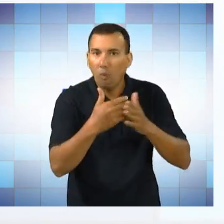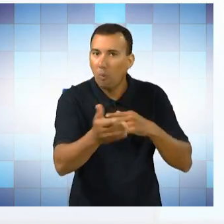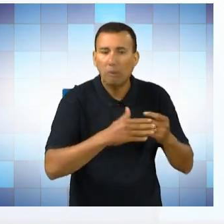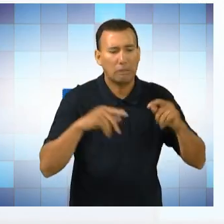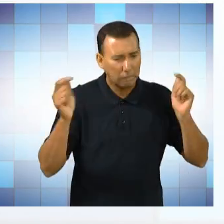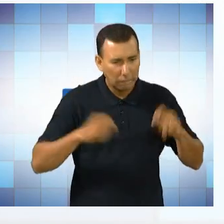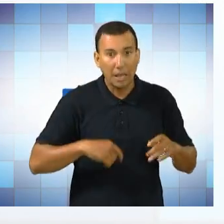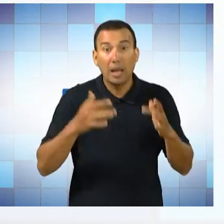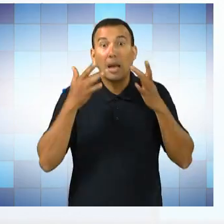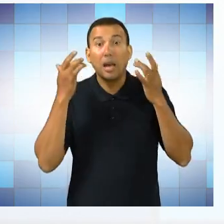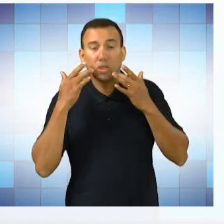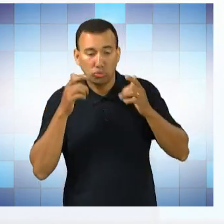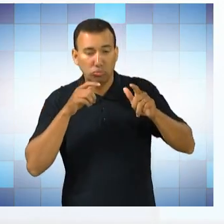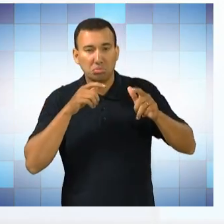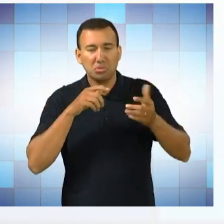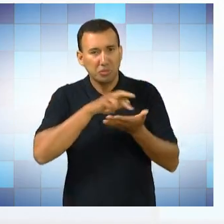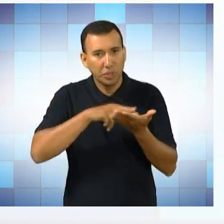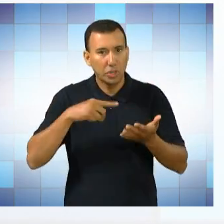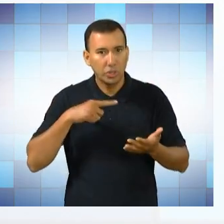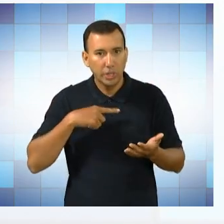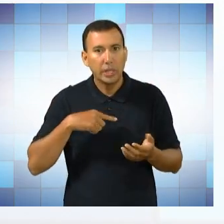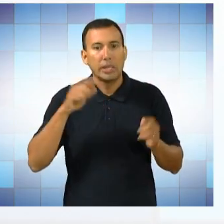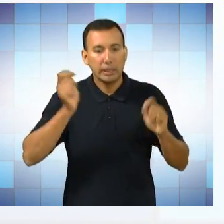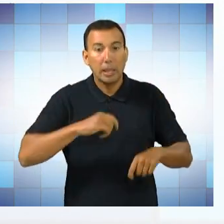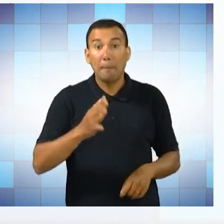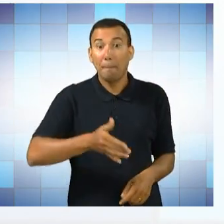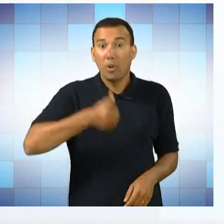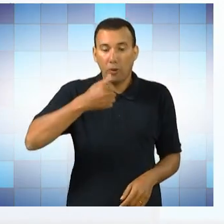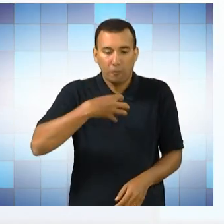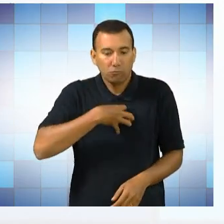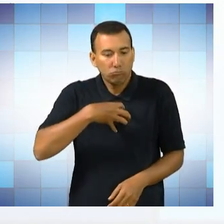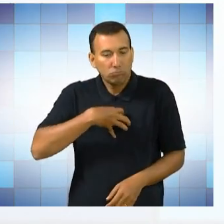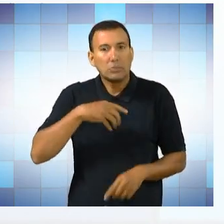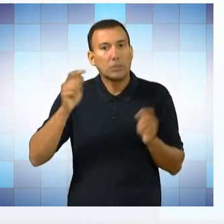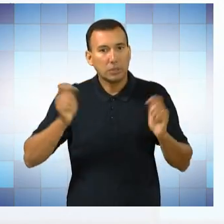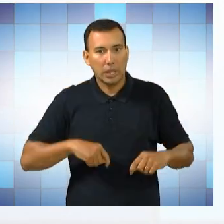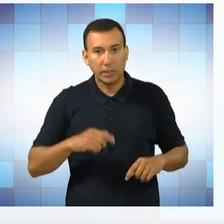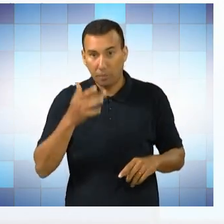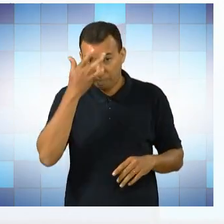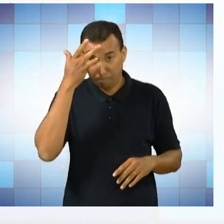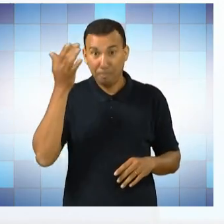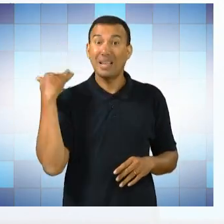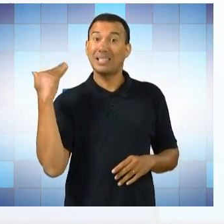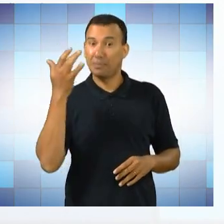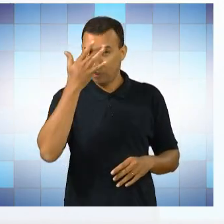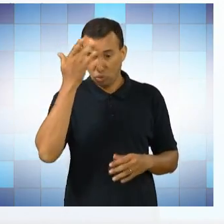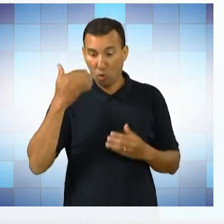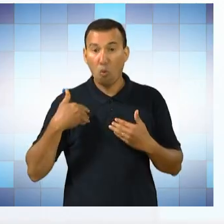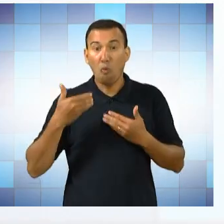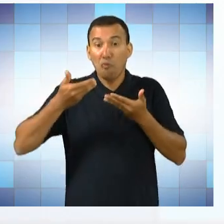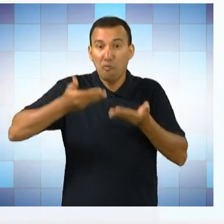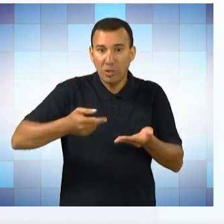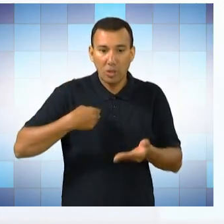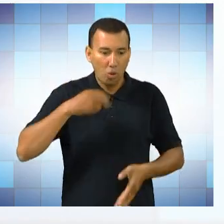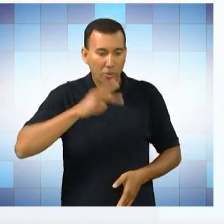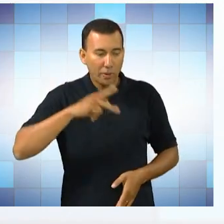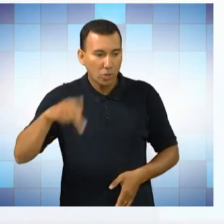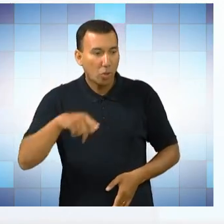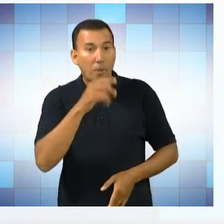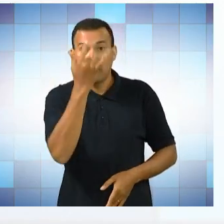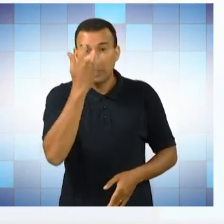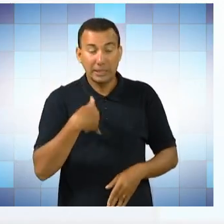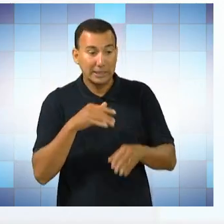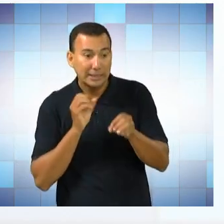arte, e esse contato com a arte, ele vai te melhorar como ser humano. Então, quando eu recebi esse convite, eu fiquei extremamente